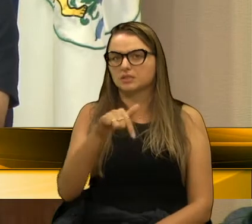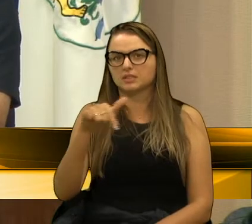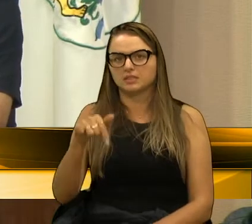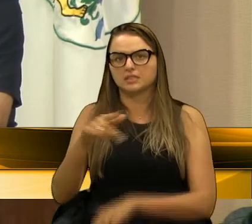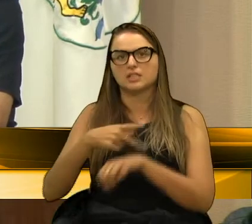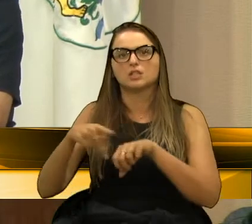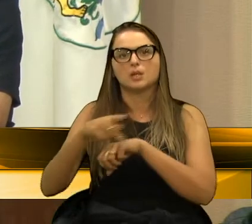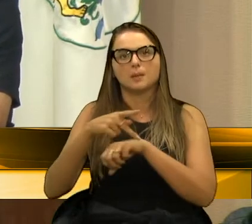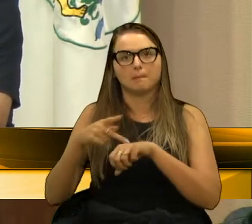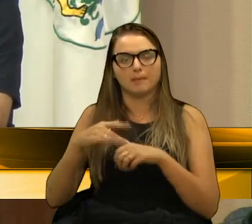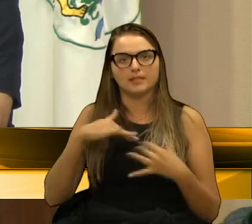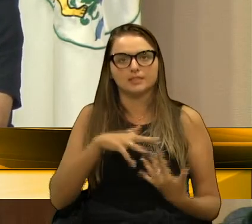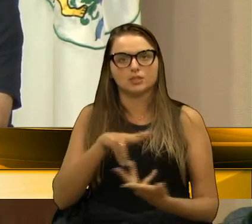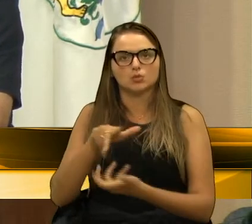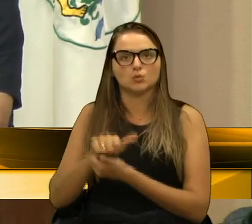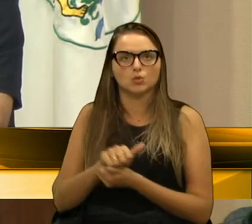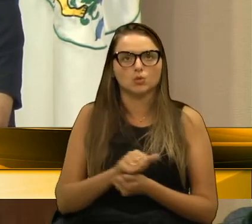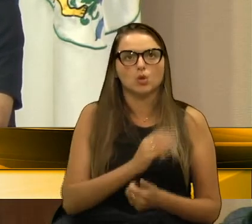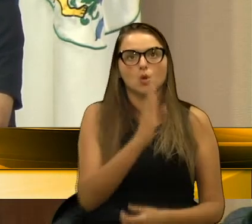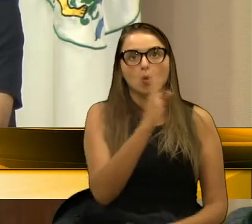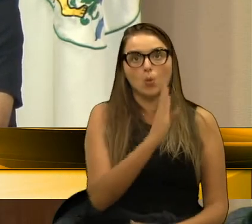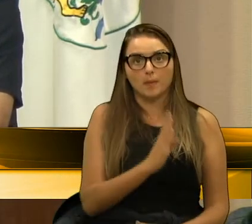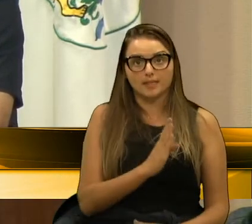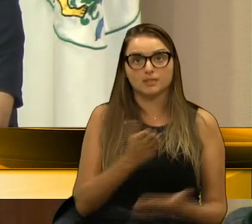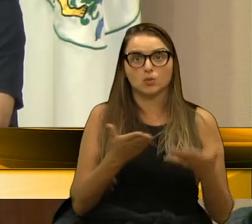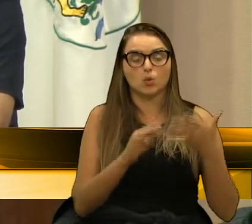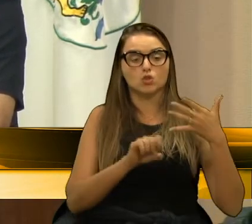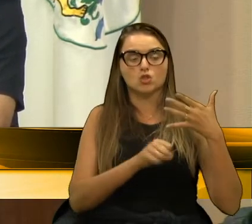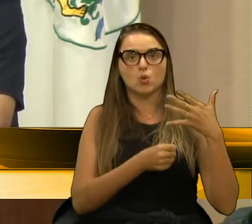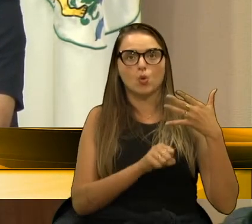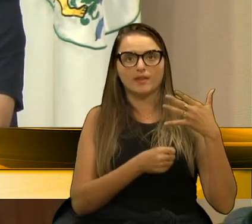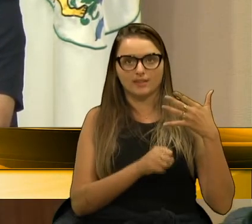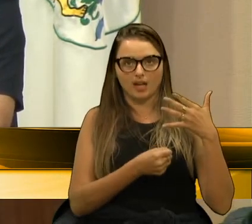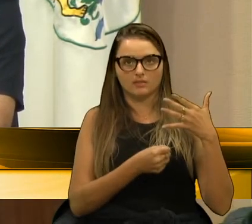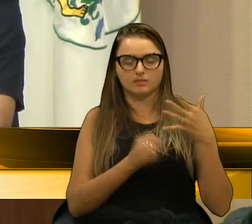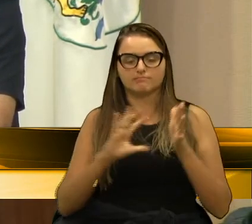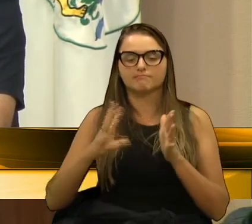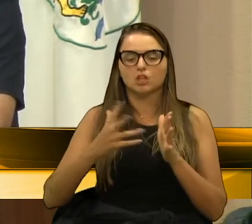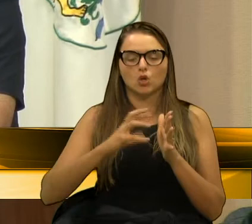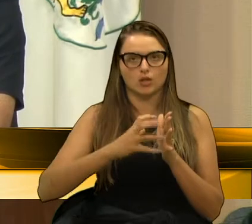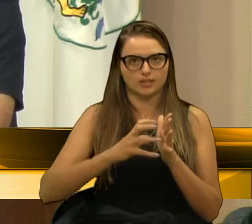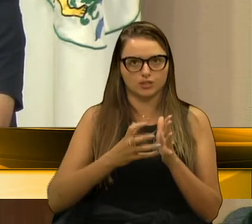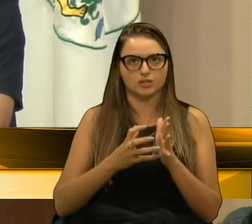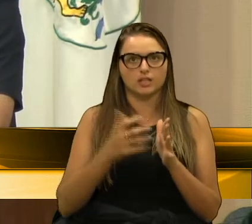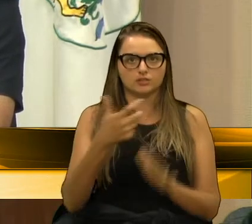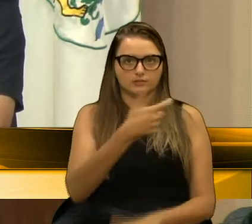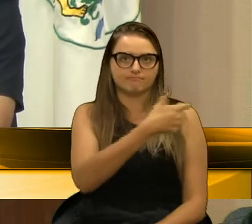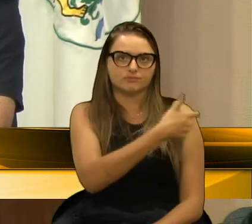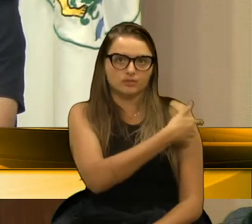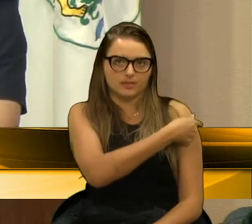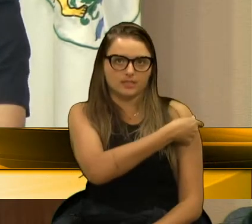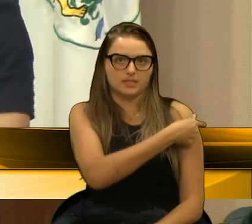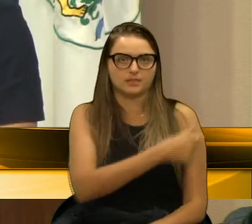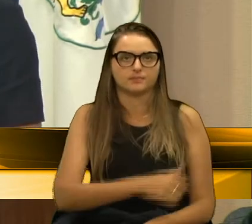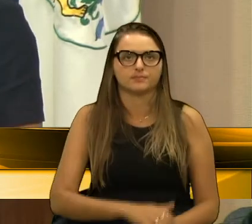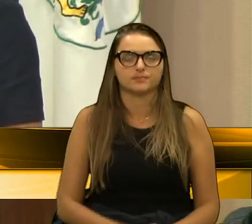mundo, né? O Brasil hoje está em oitavo lugar em dados absolutos no termo vacinação.